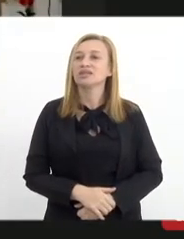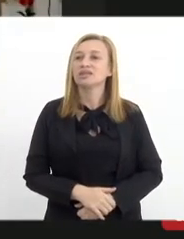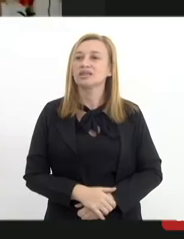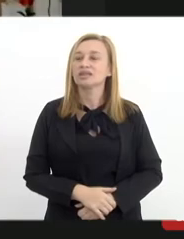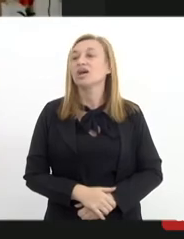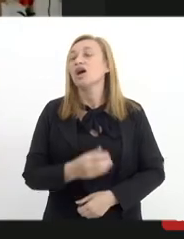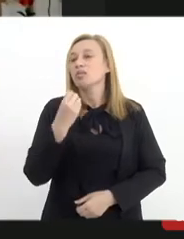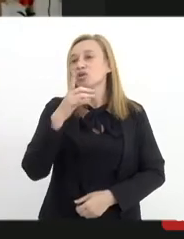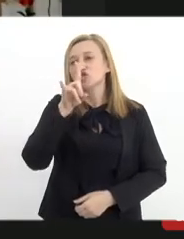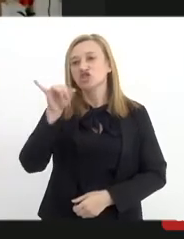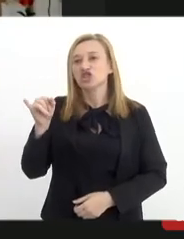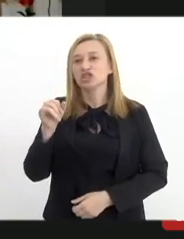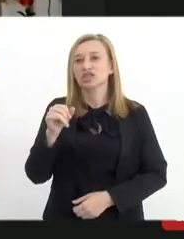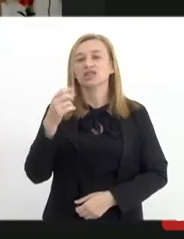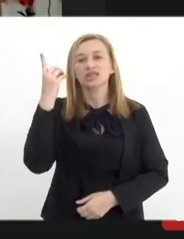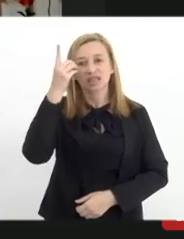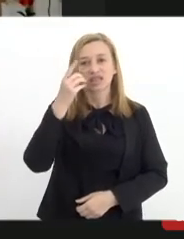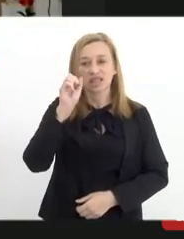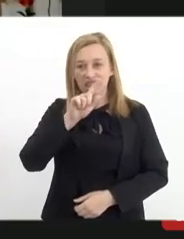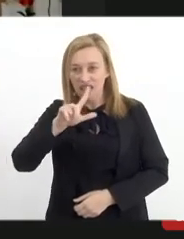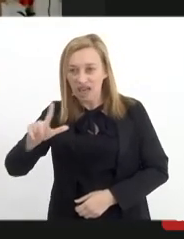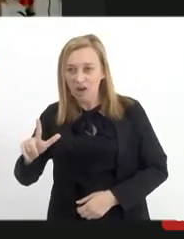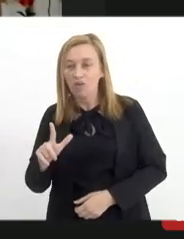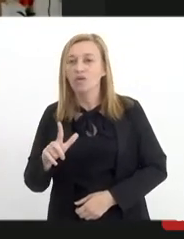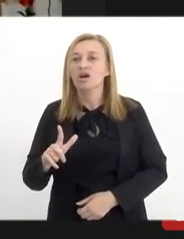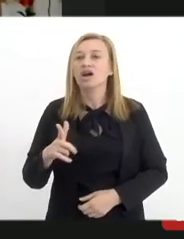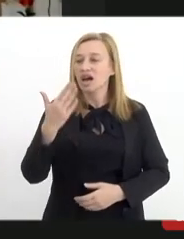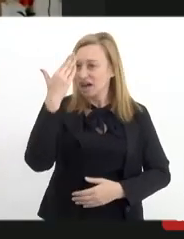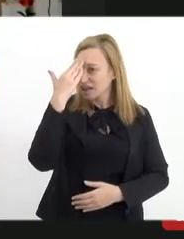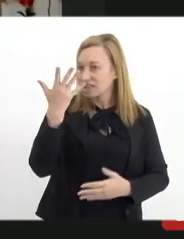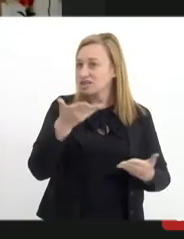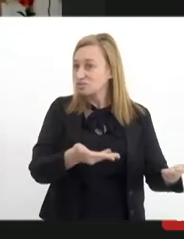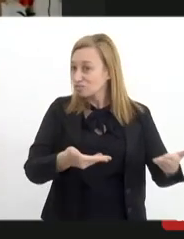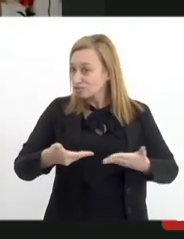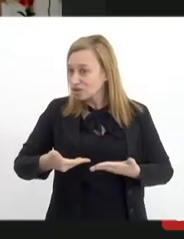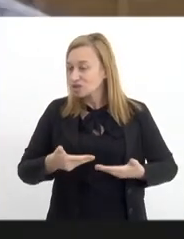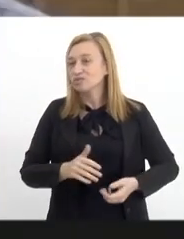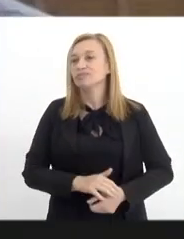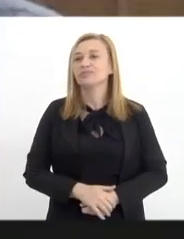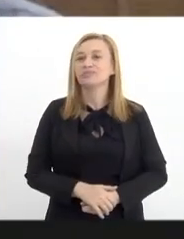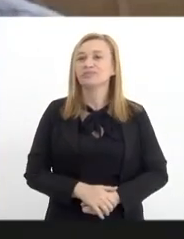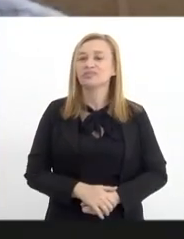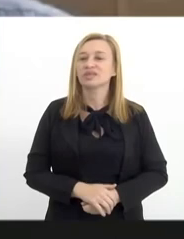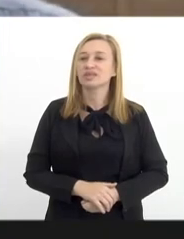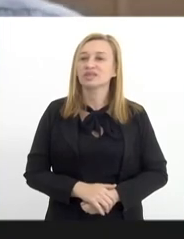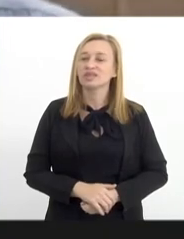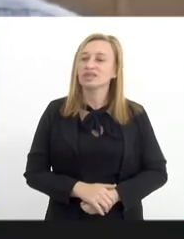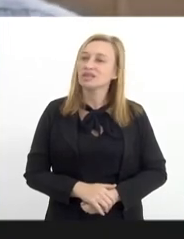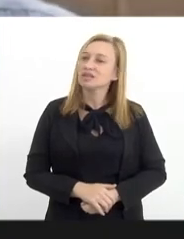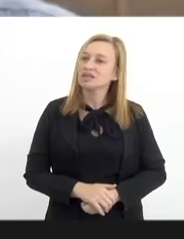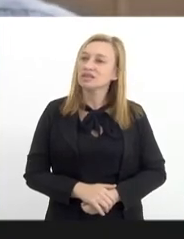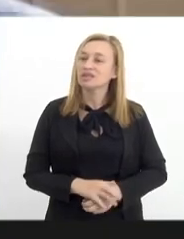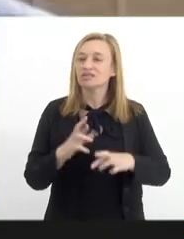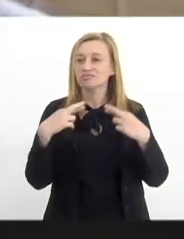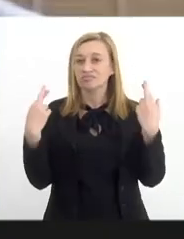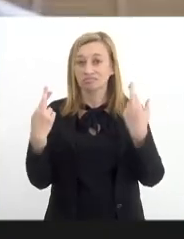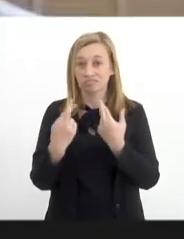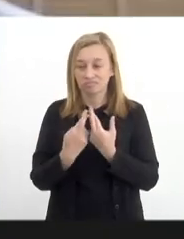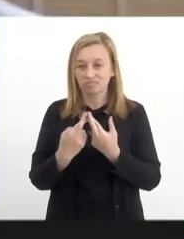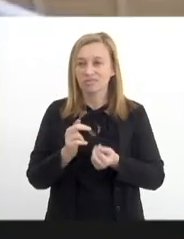Bom dia, Daniel, bom dia a todos, agradeço a oportunidade, agradeço o convite de poder compor essa audiência